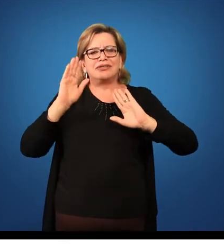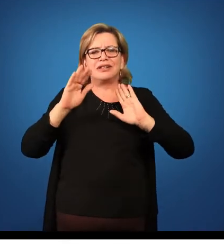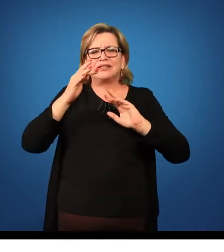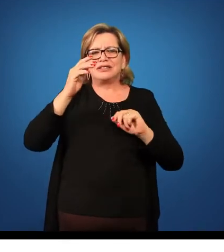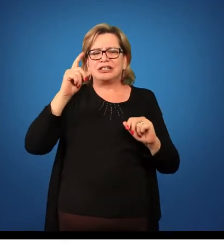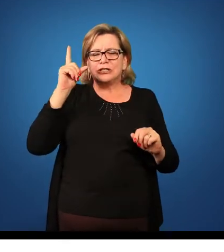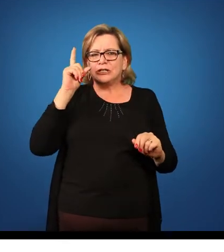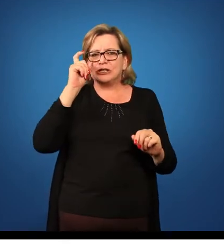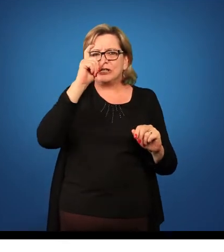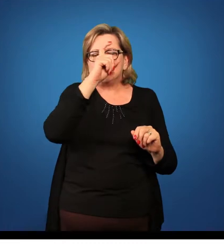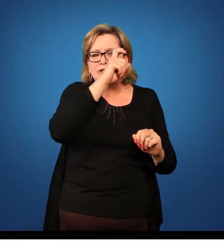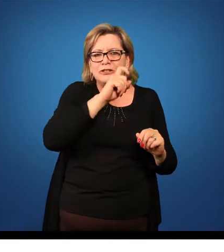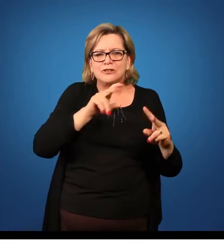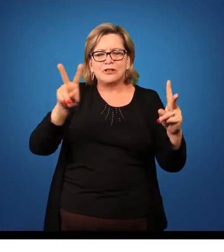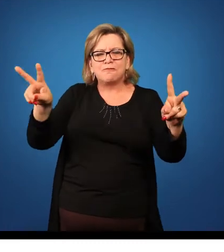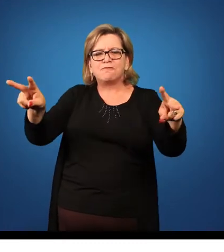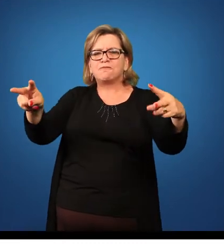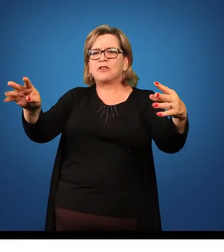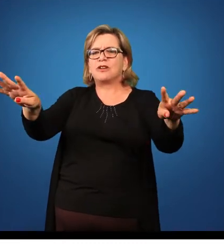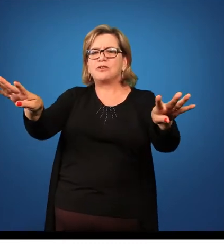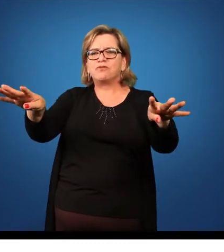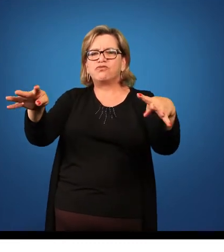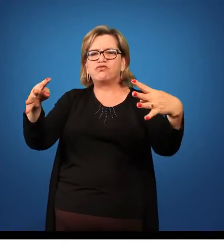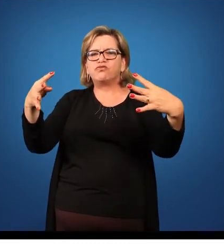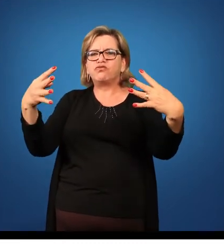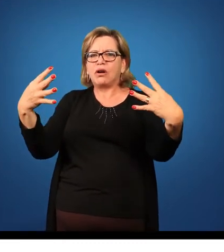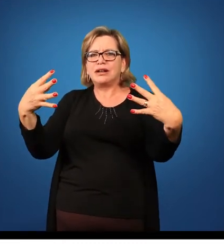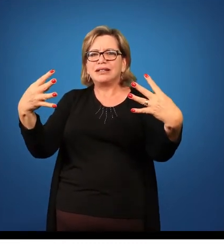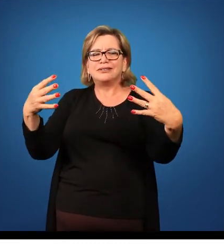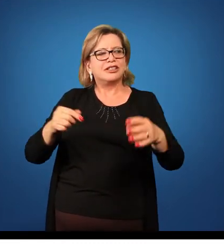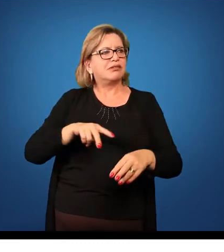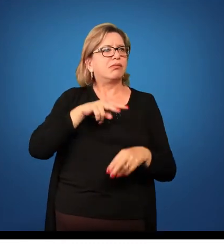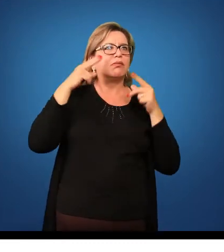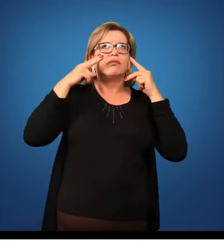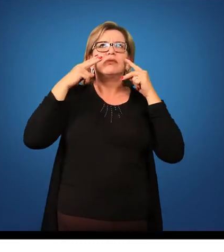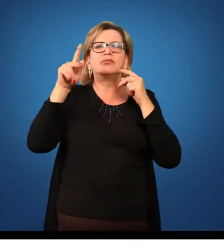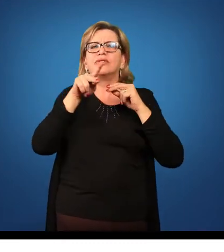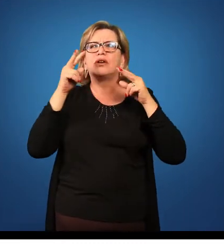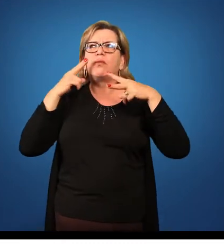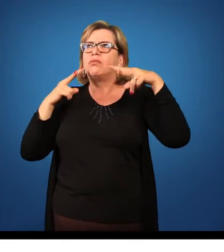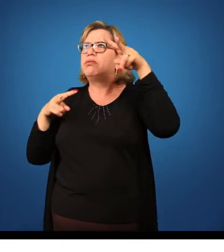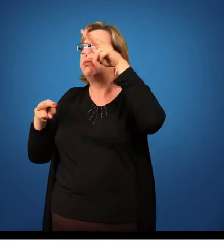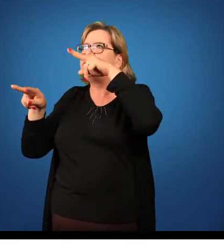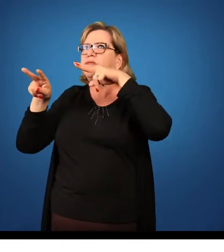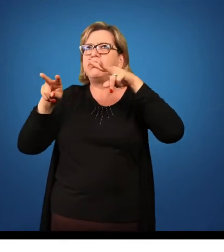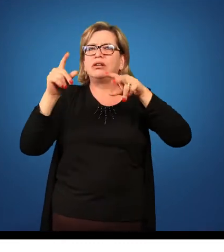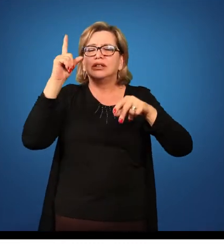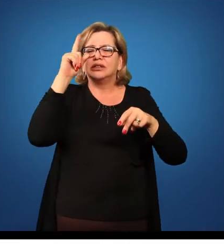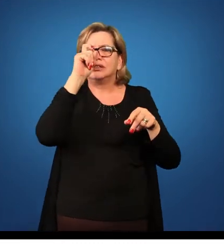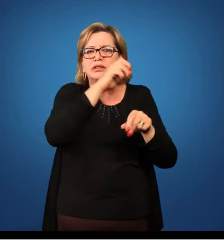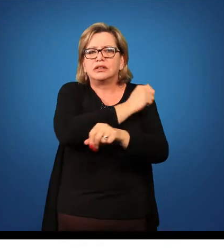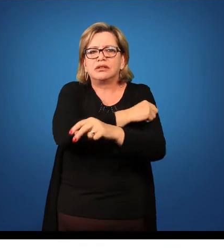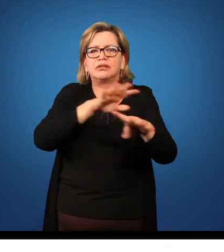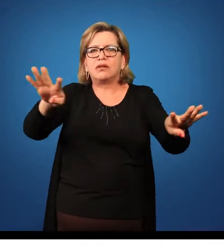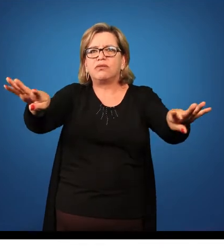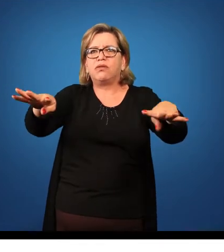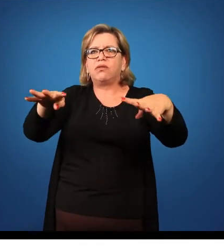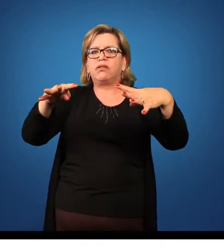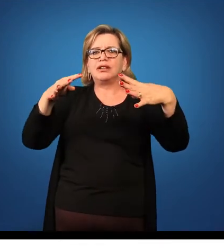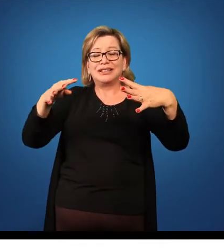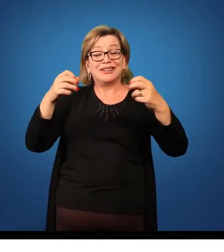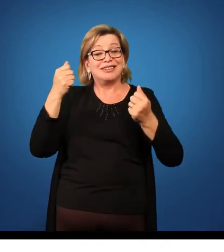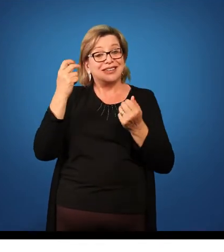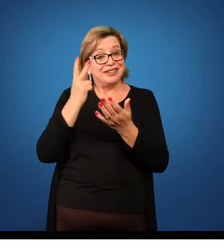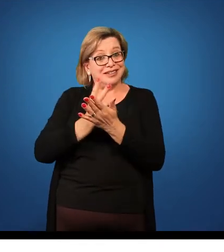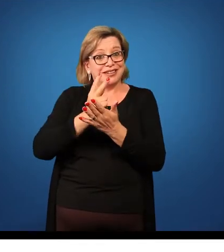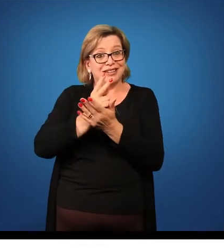não está olhando para você, não está olhando nos seus olhos. Então geralmente nós prestamos atenção, as pessoas falam com os olhos.